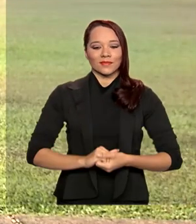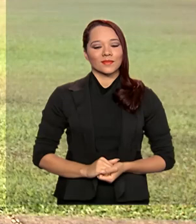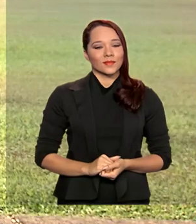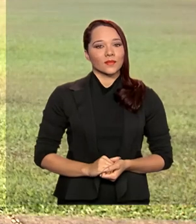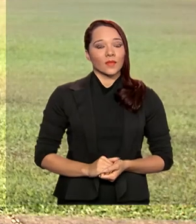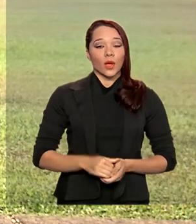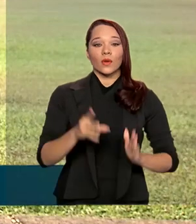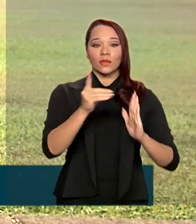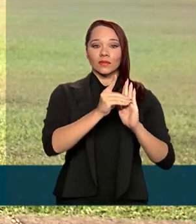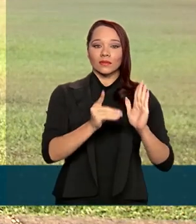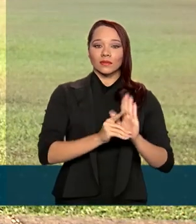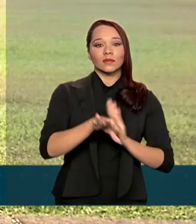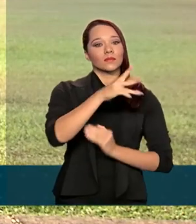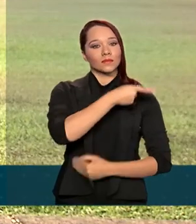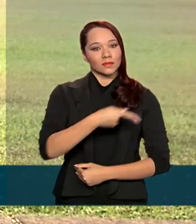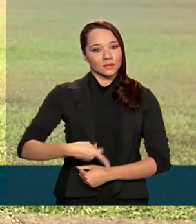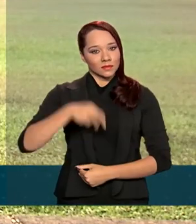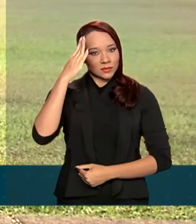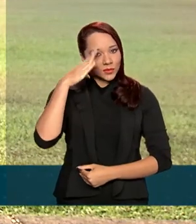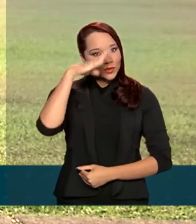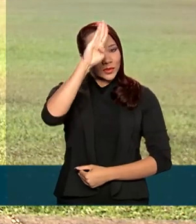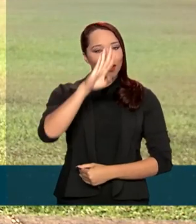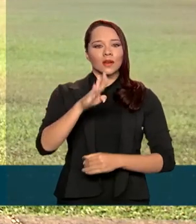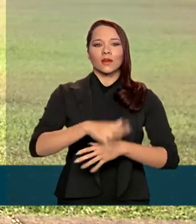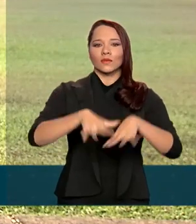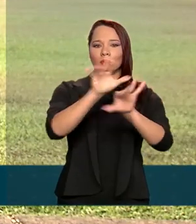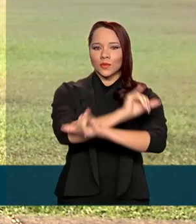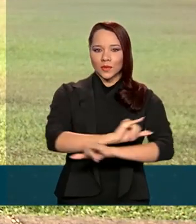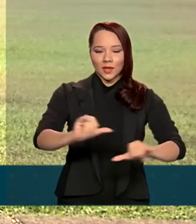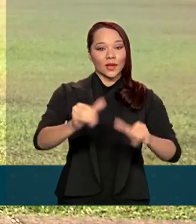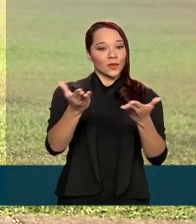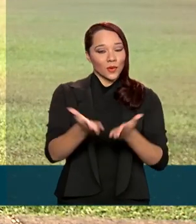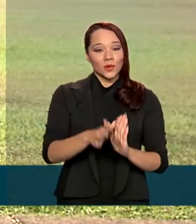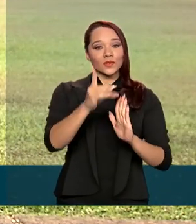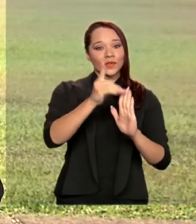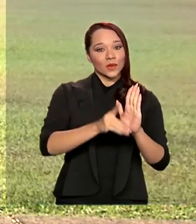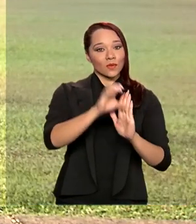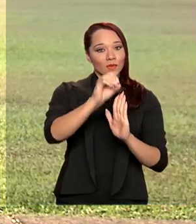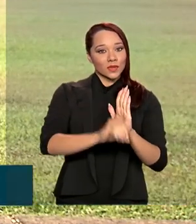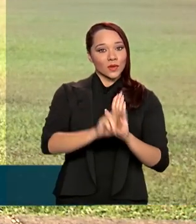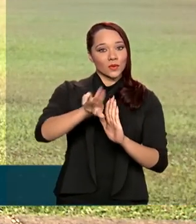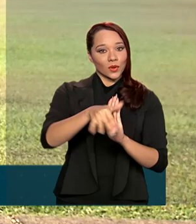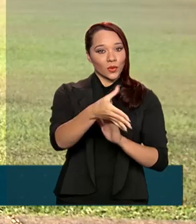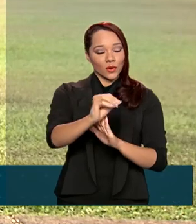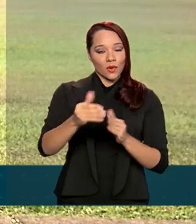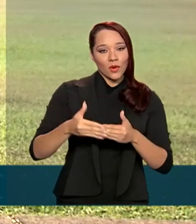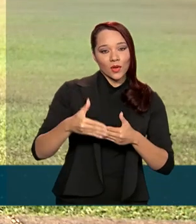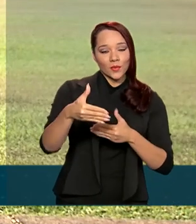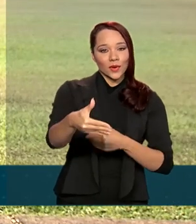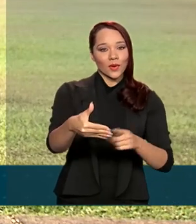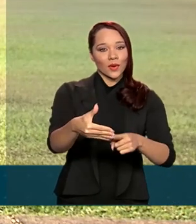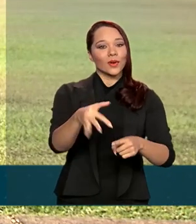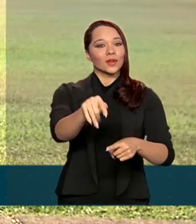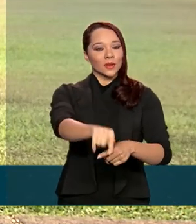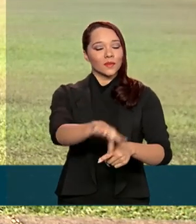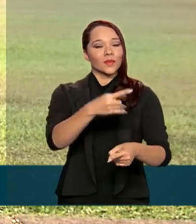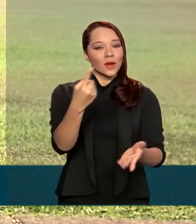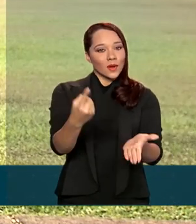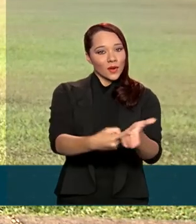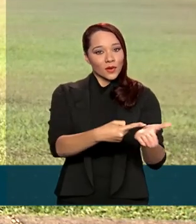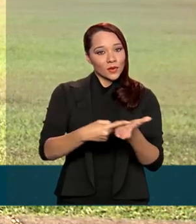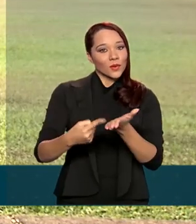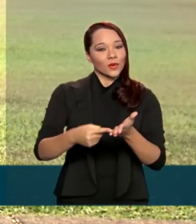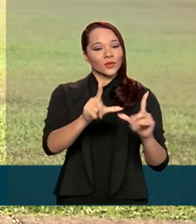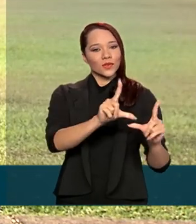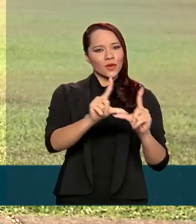O decreto do presidente Jair Bolsonaro foi publicado na edição de hoje do Diário Oficial da União e prorroga os prazos para a celebração de acordos de